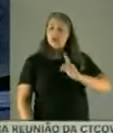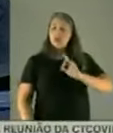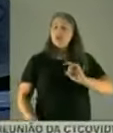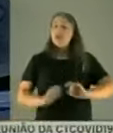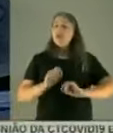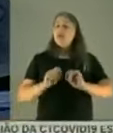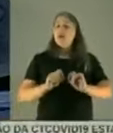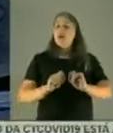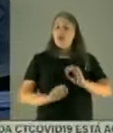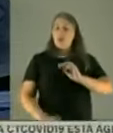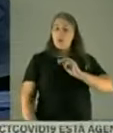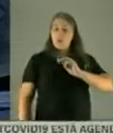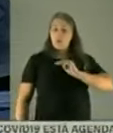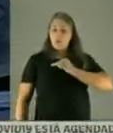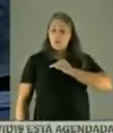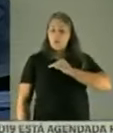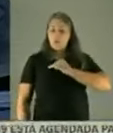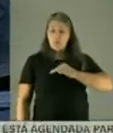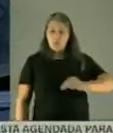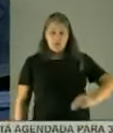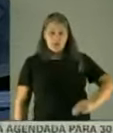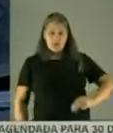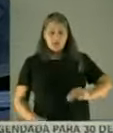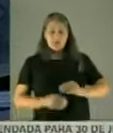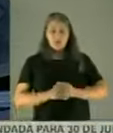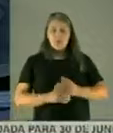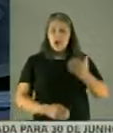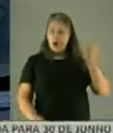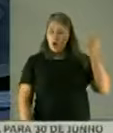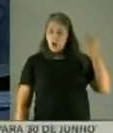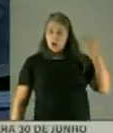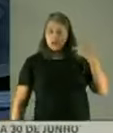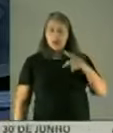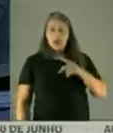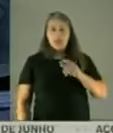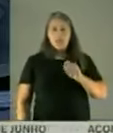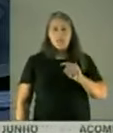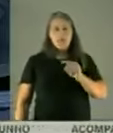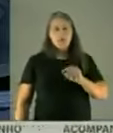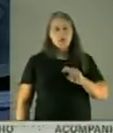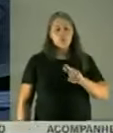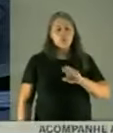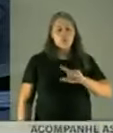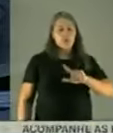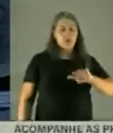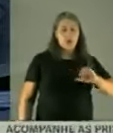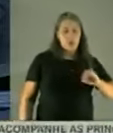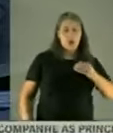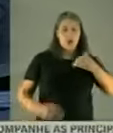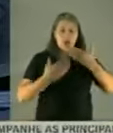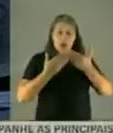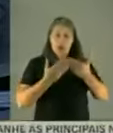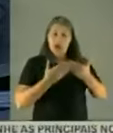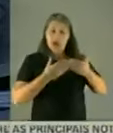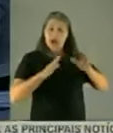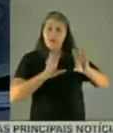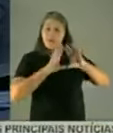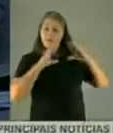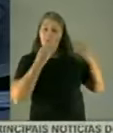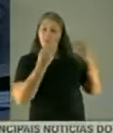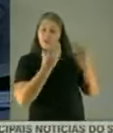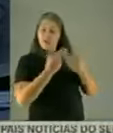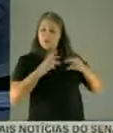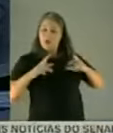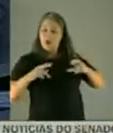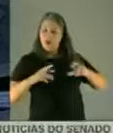o ministro, na época Pazuella, abriu o meu congresso de cancerologia, onde esteve o Prêmio Nobel